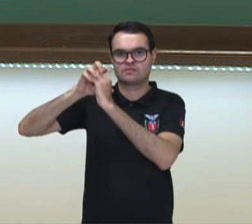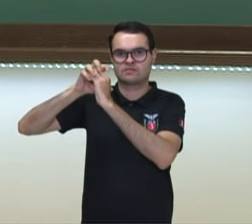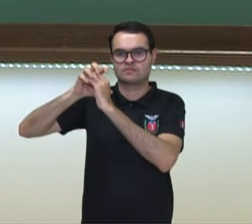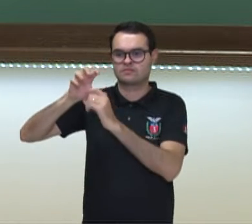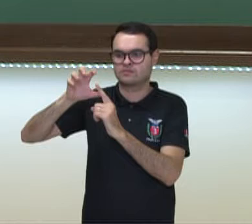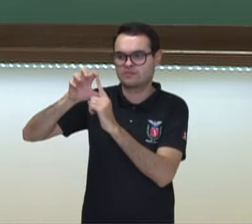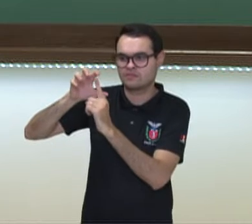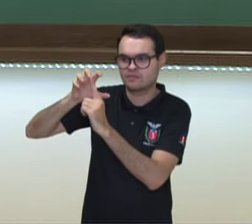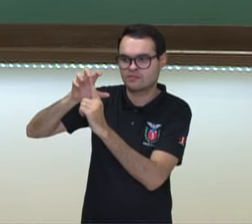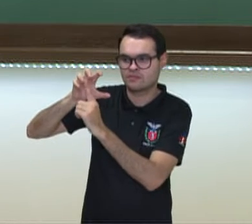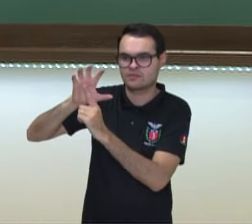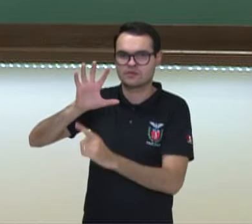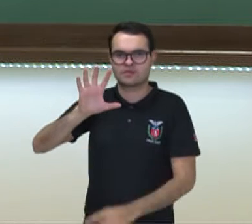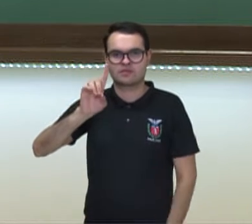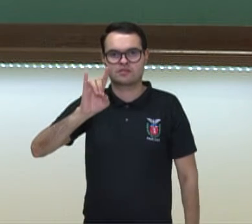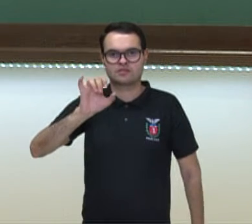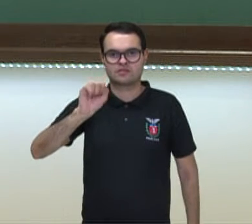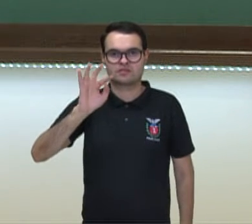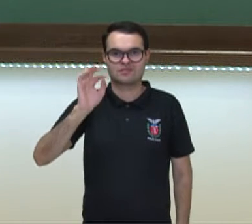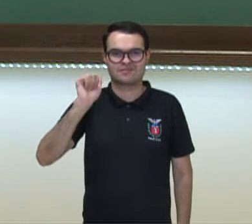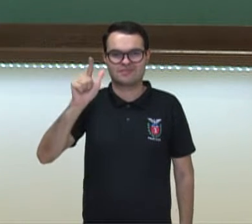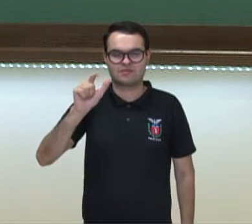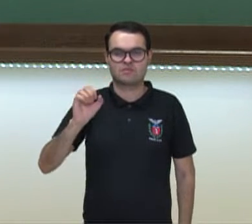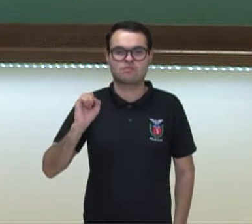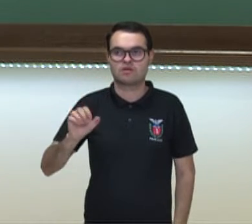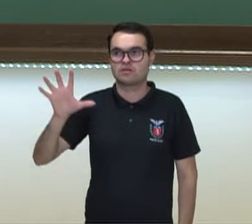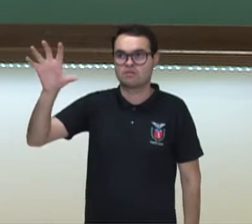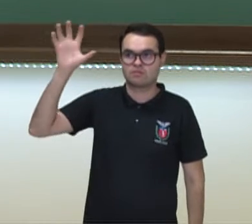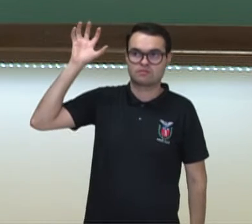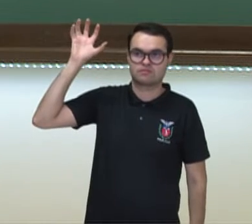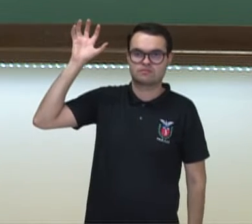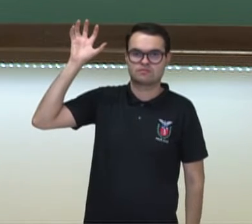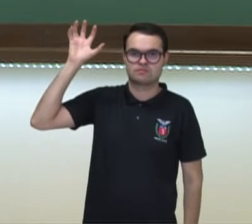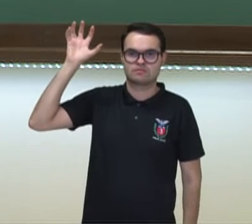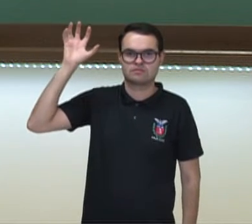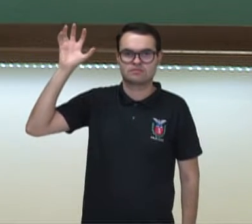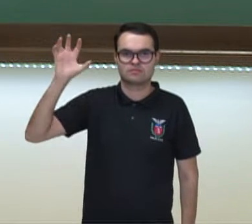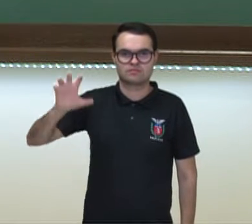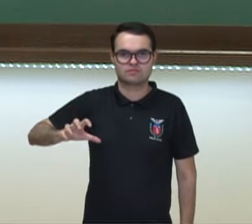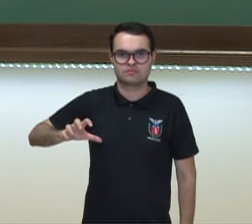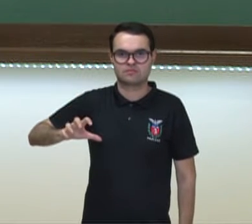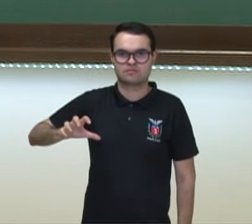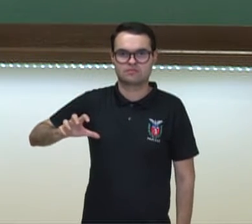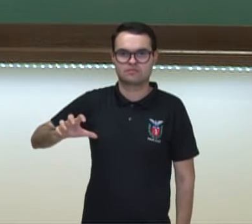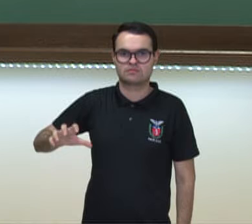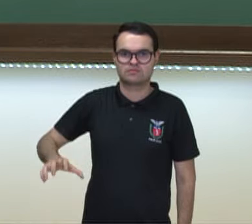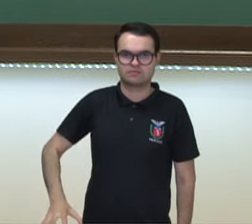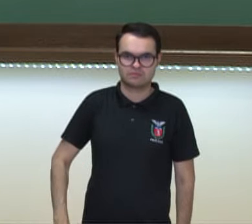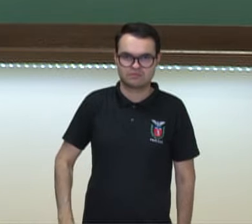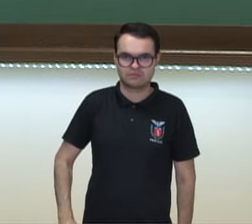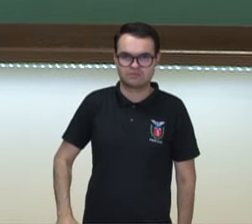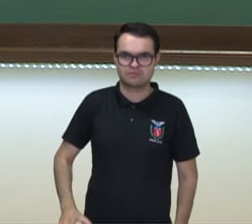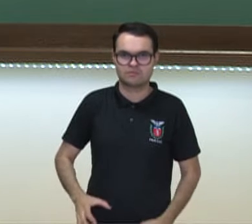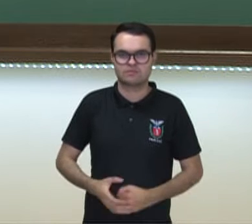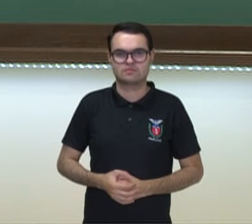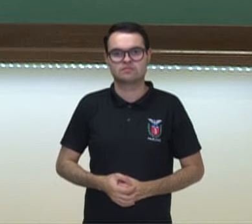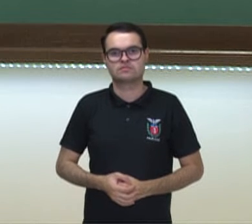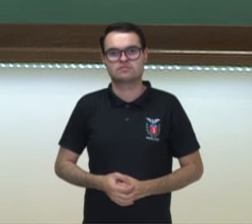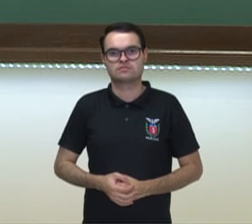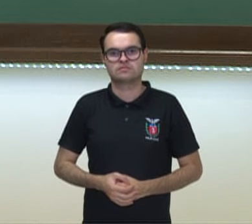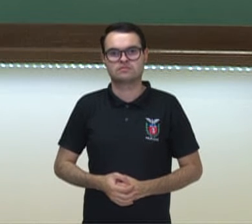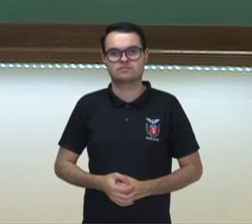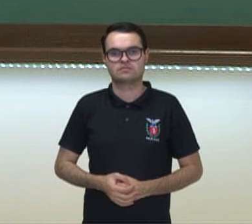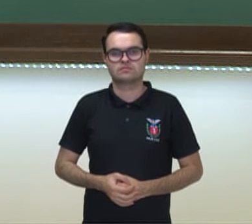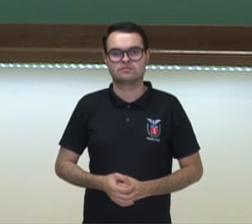falanges distais. Então, ela pode ser alta, média ou baixa.